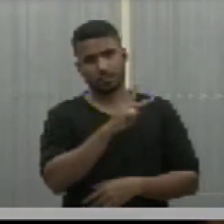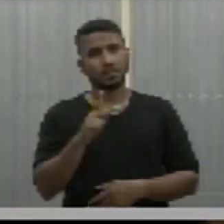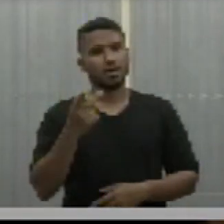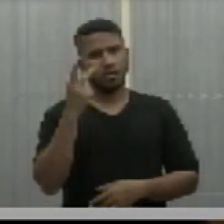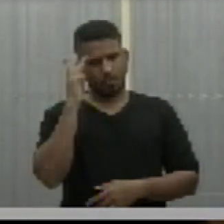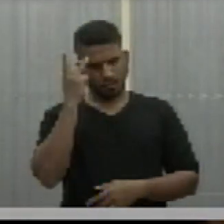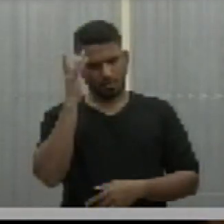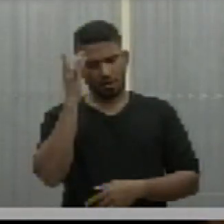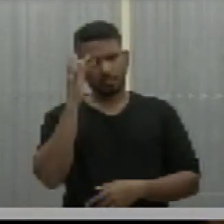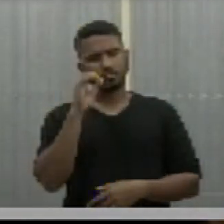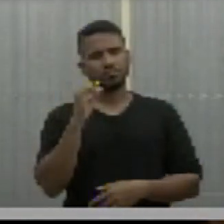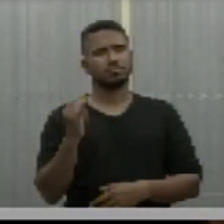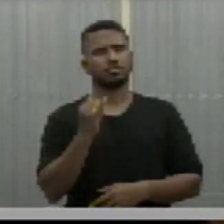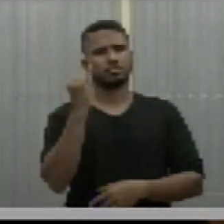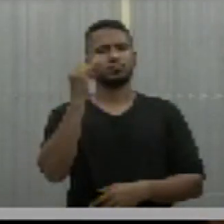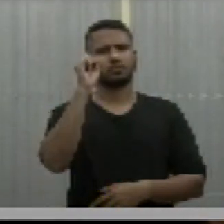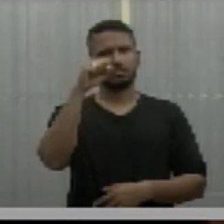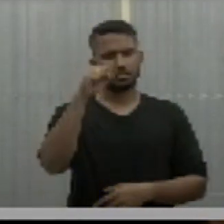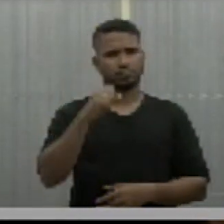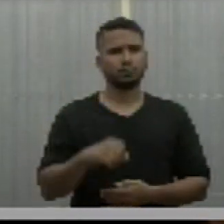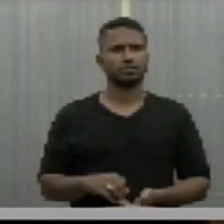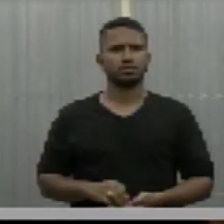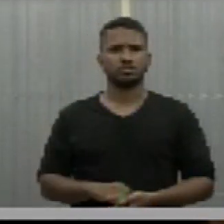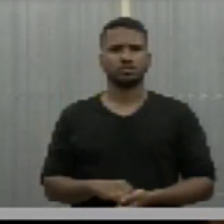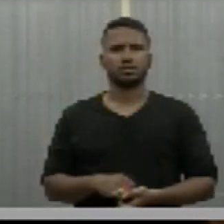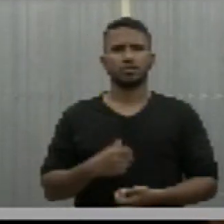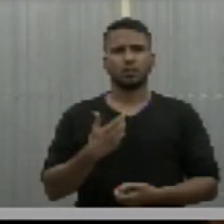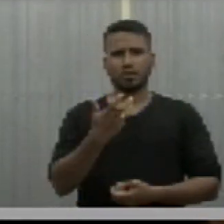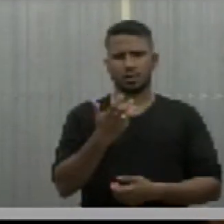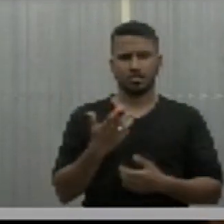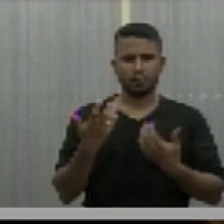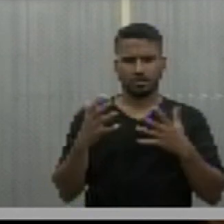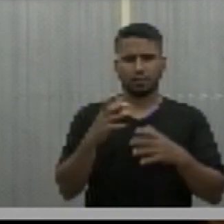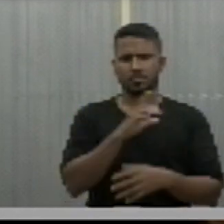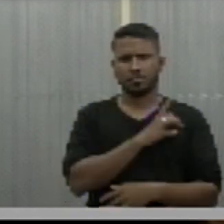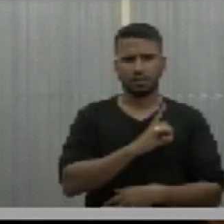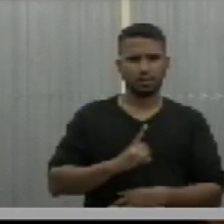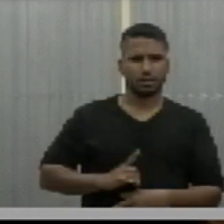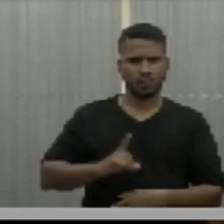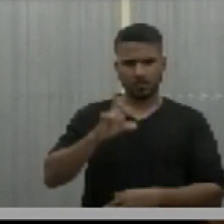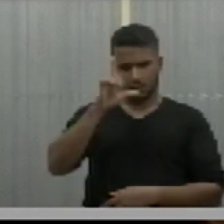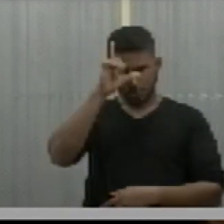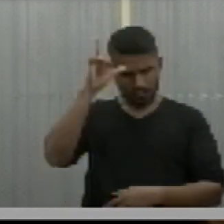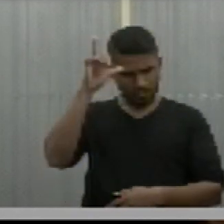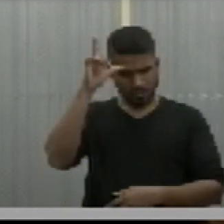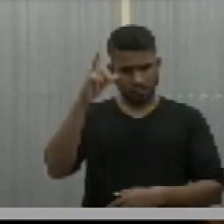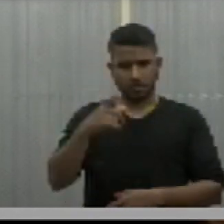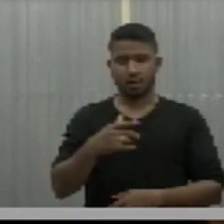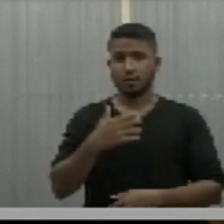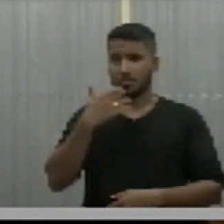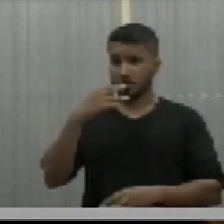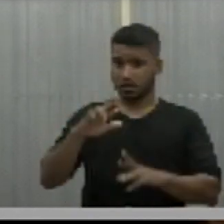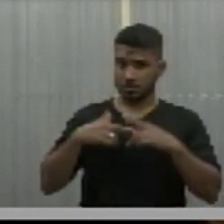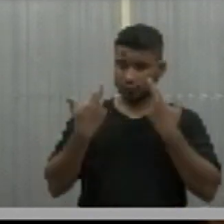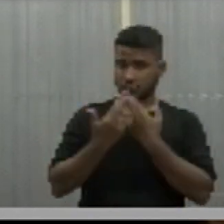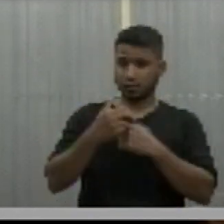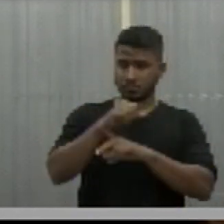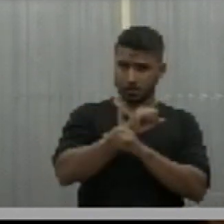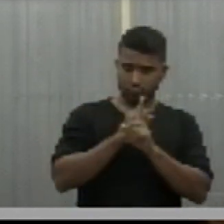oportuno, até quero parabenizar o deputado Lima, para trazer essa audiência pública,